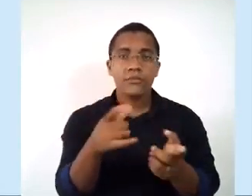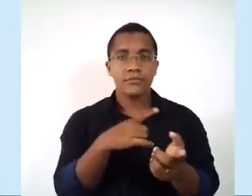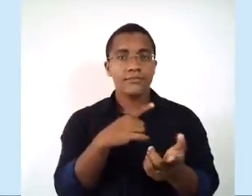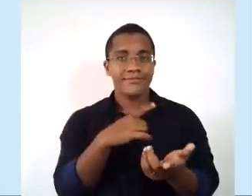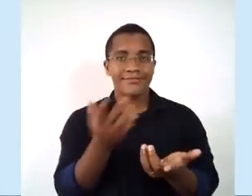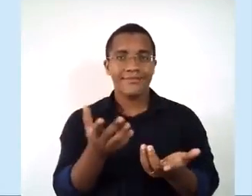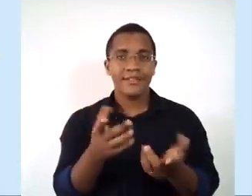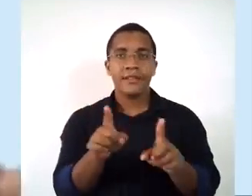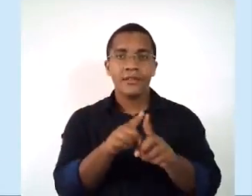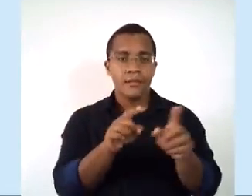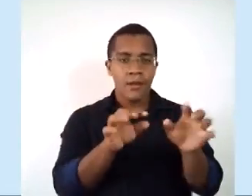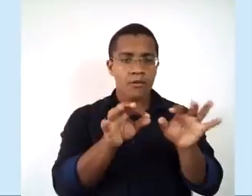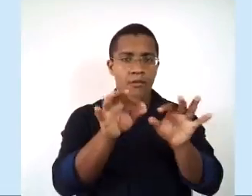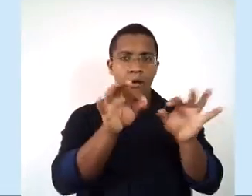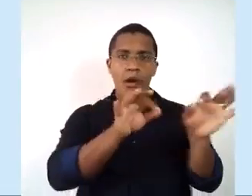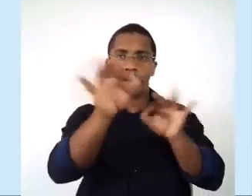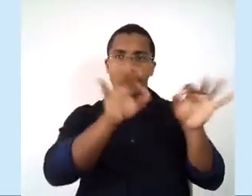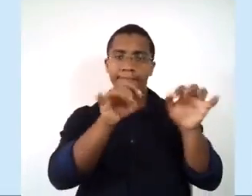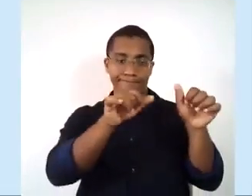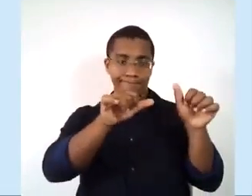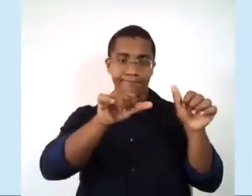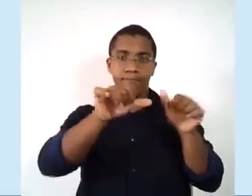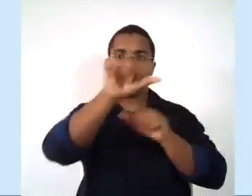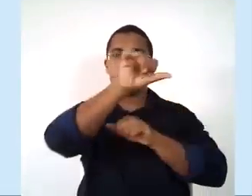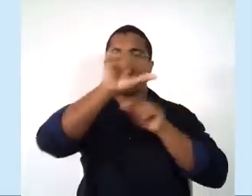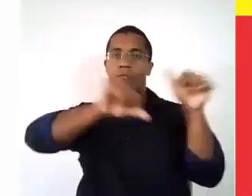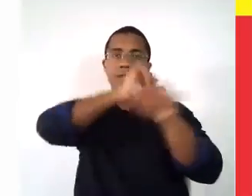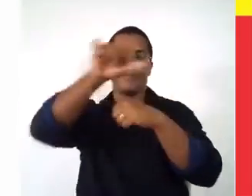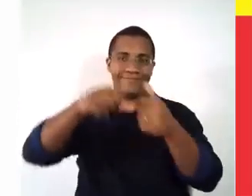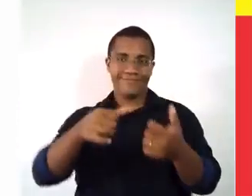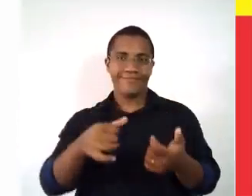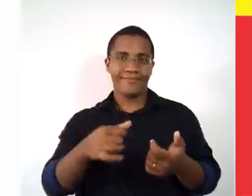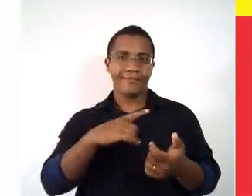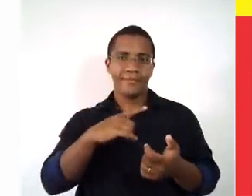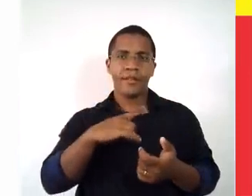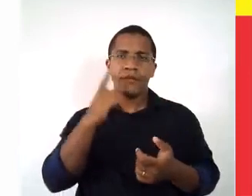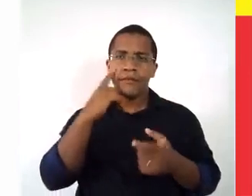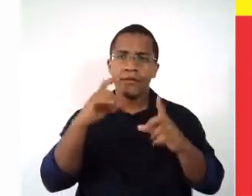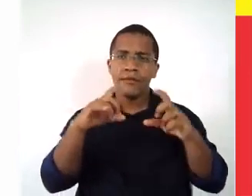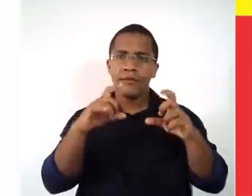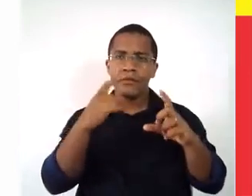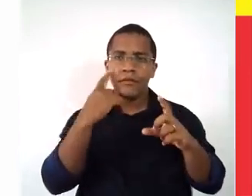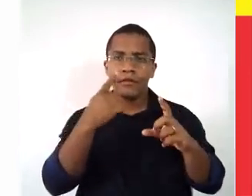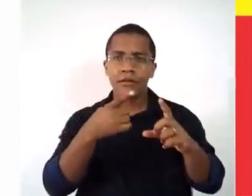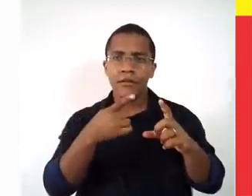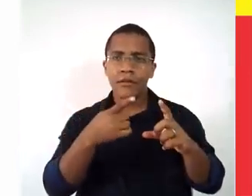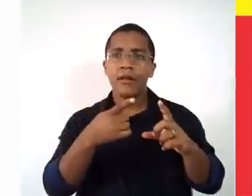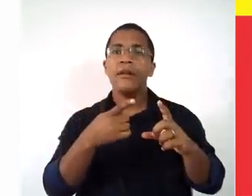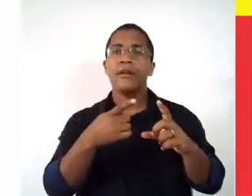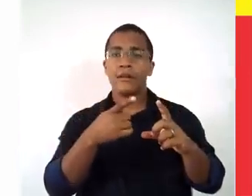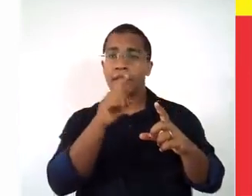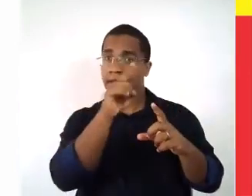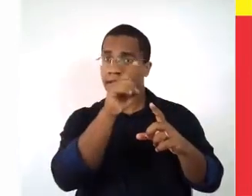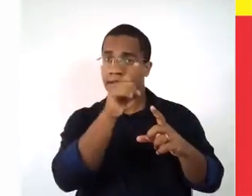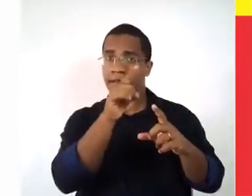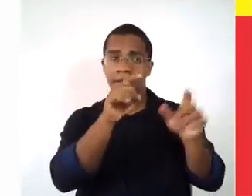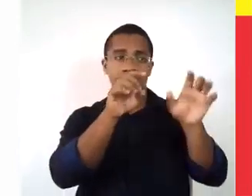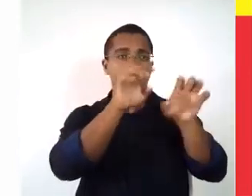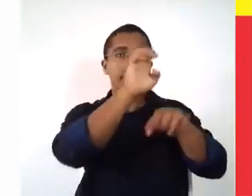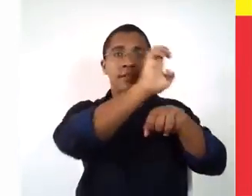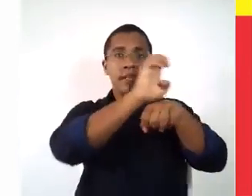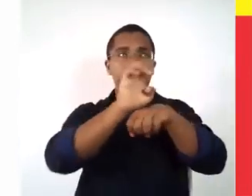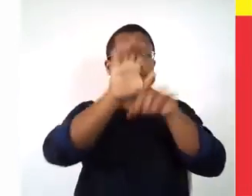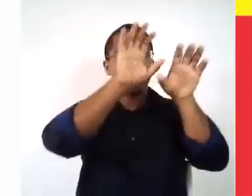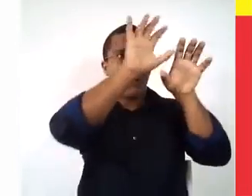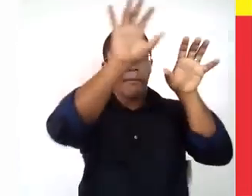realmente uma reorganização no território. Ok? Nessa imagem que vocês veem agora aí, vocês veem que os estados...